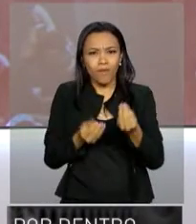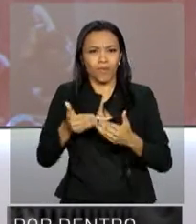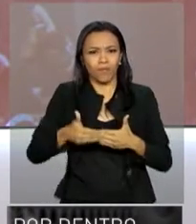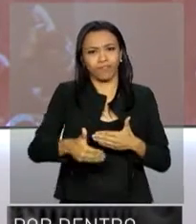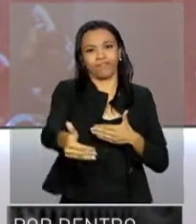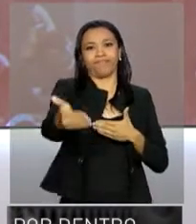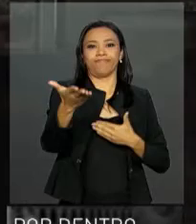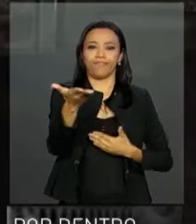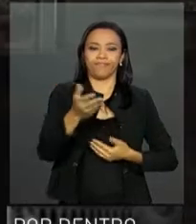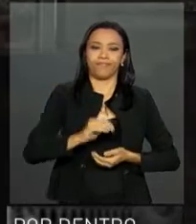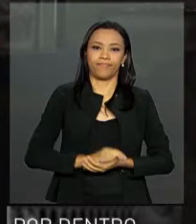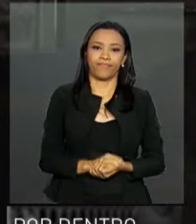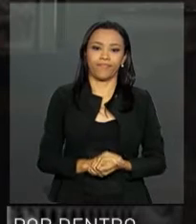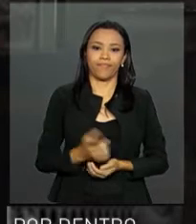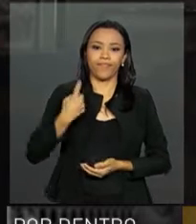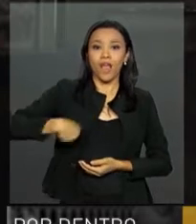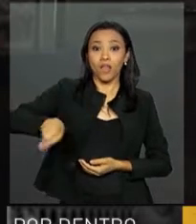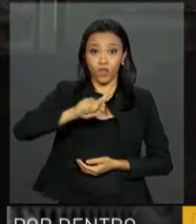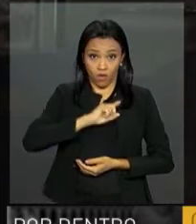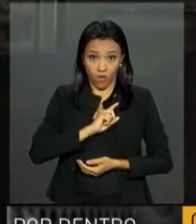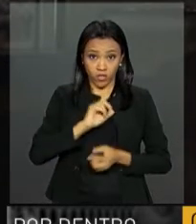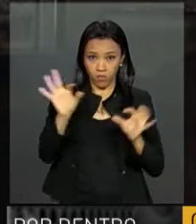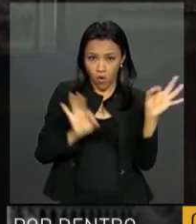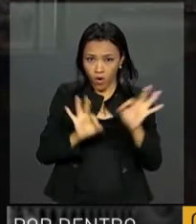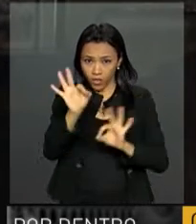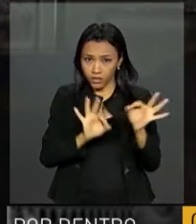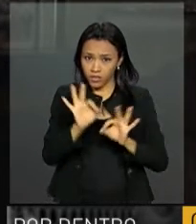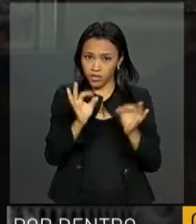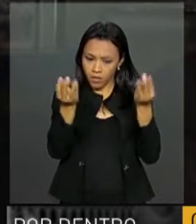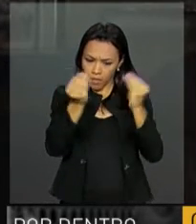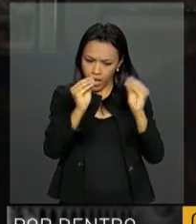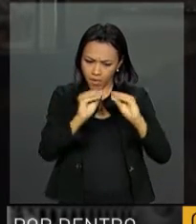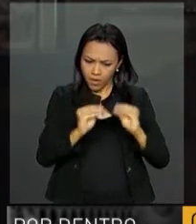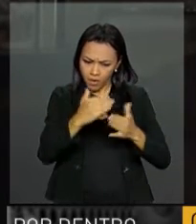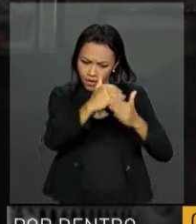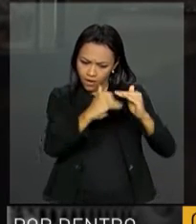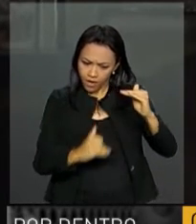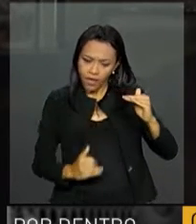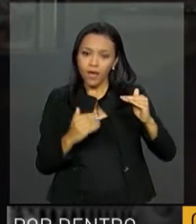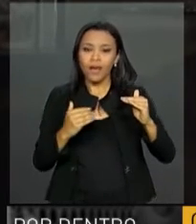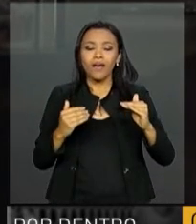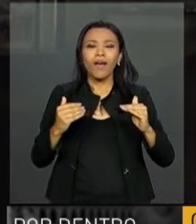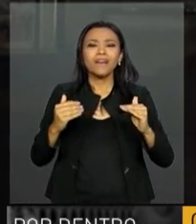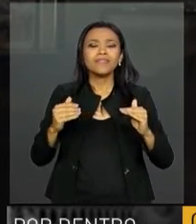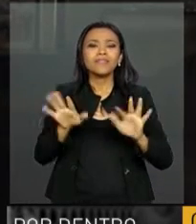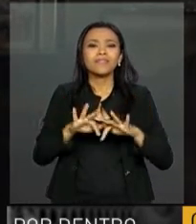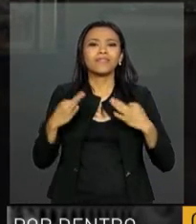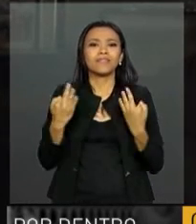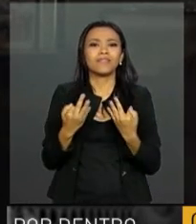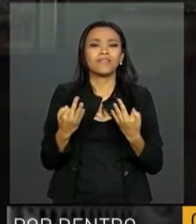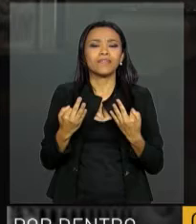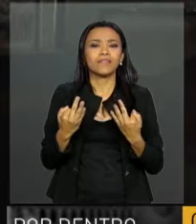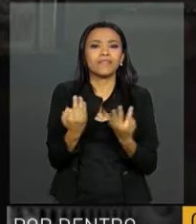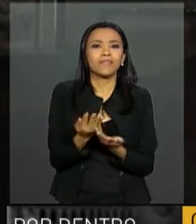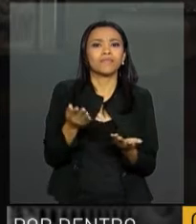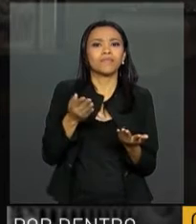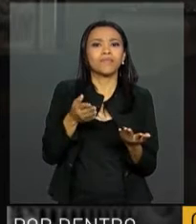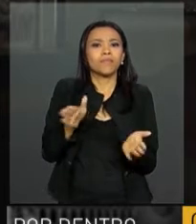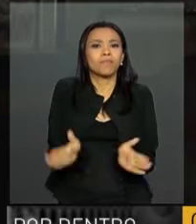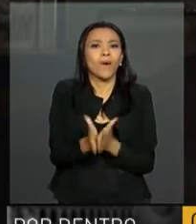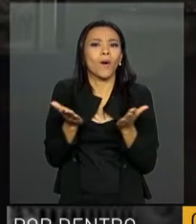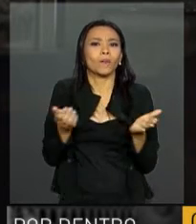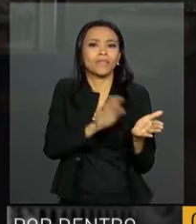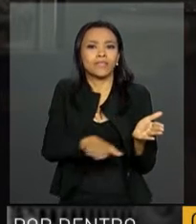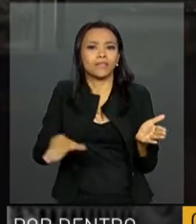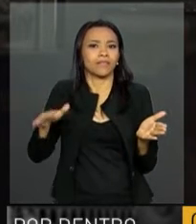funcionar. Nós estamos fazendo esse programa começar pelas crianças mais pobres, pelas famílias mais pobres do Brasil, que são as famílias